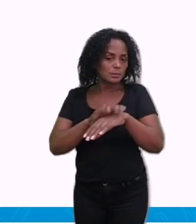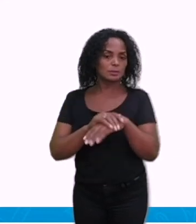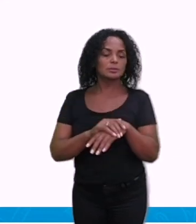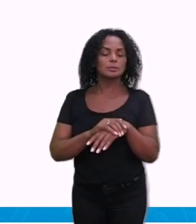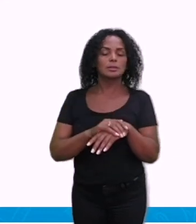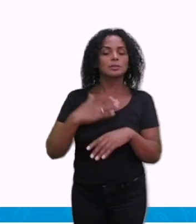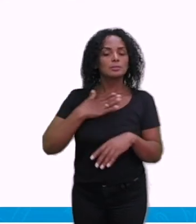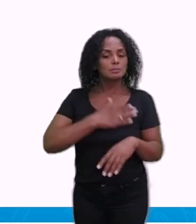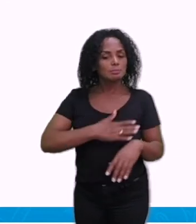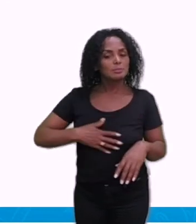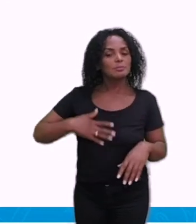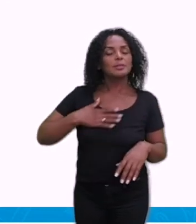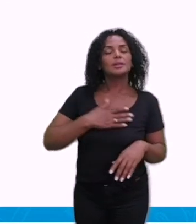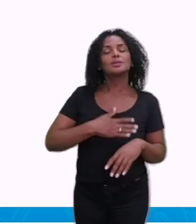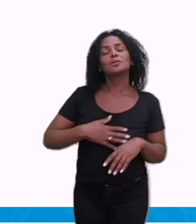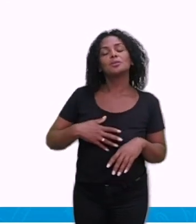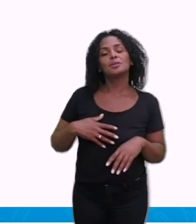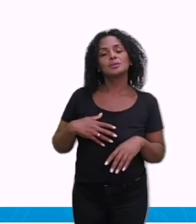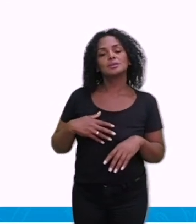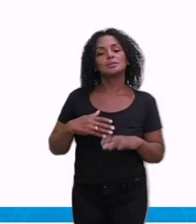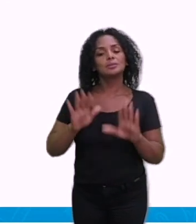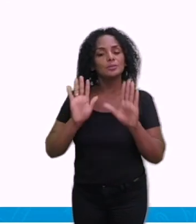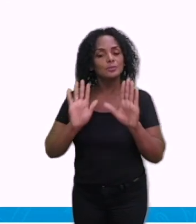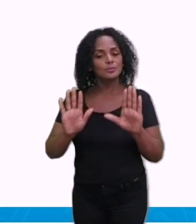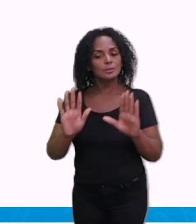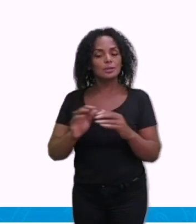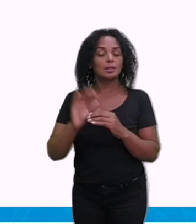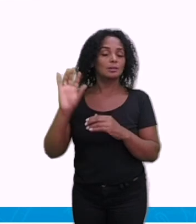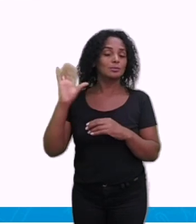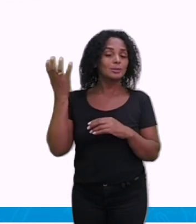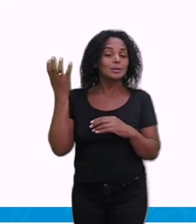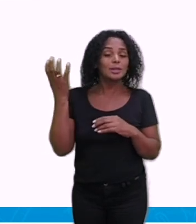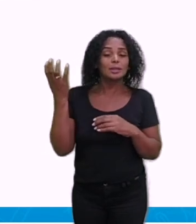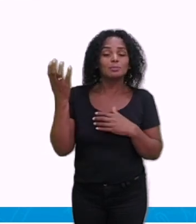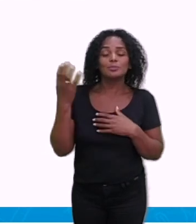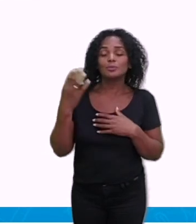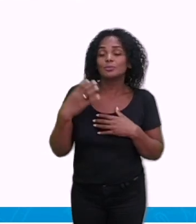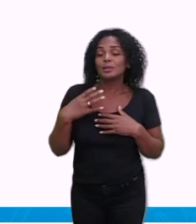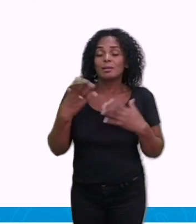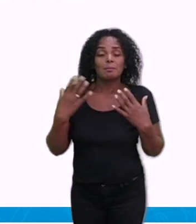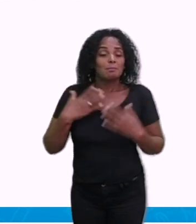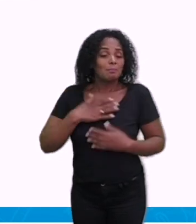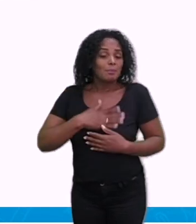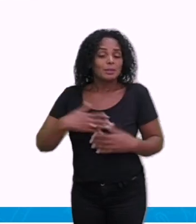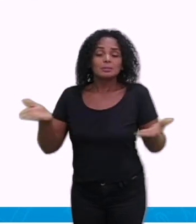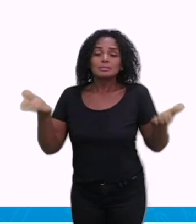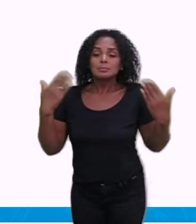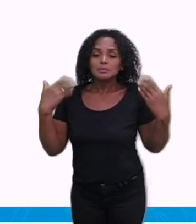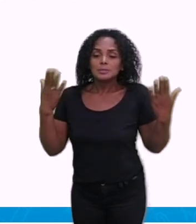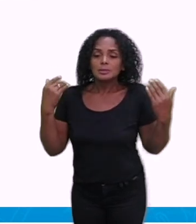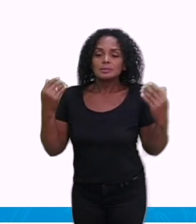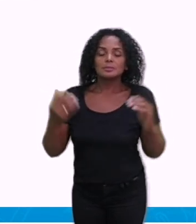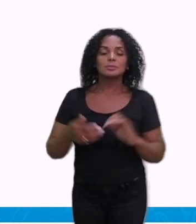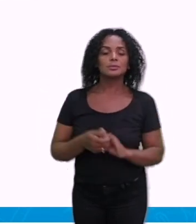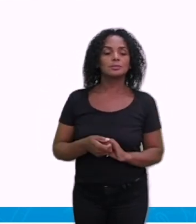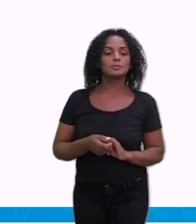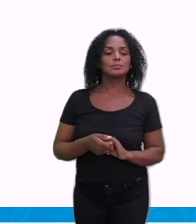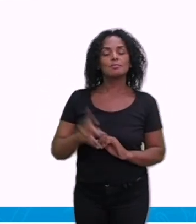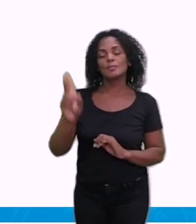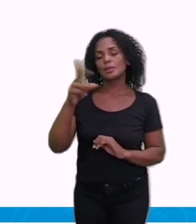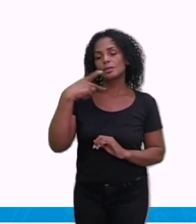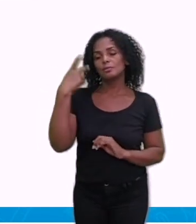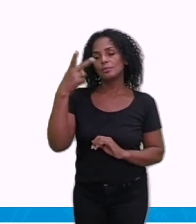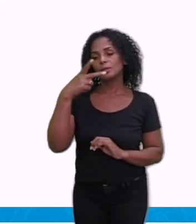mais gosta, o tempo fica mais propício a procriação dele. Também falamos da